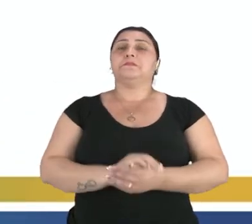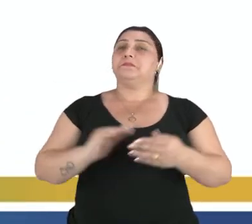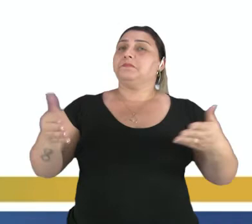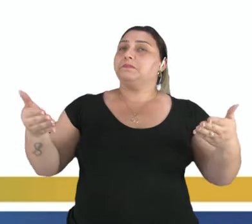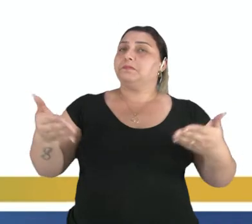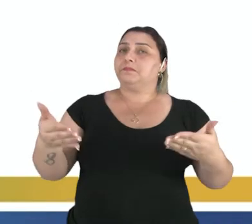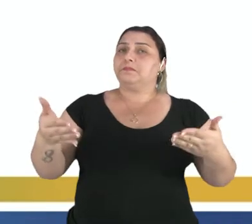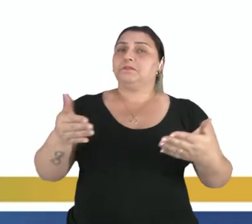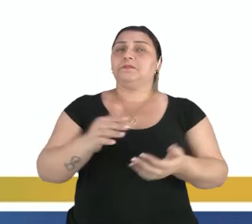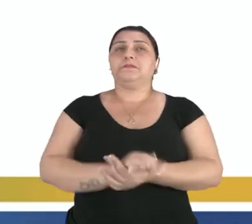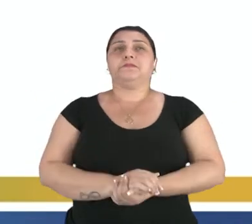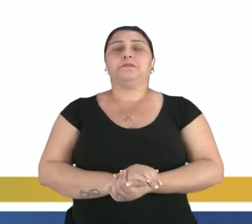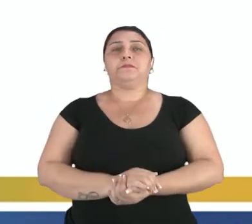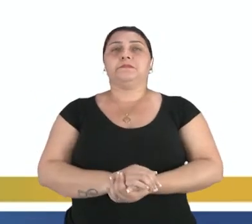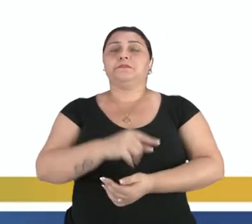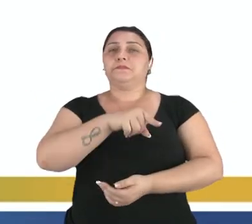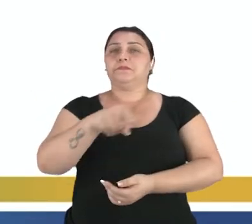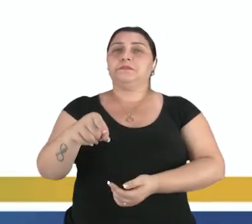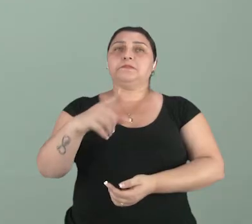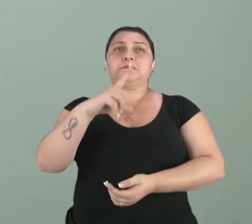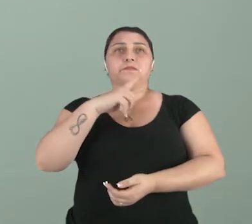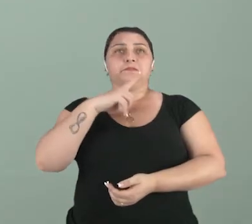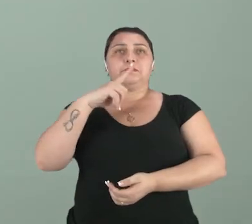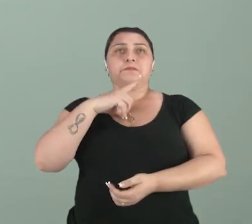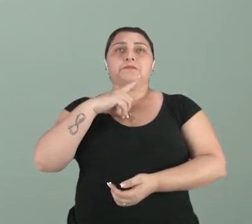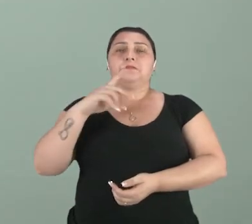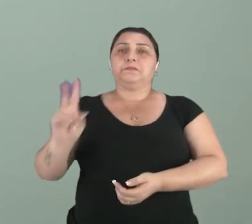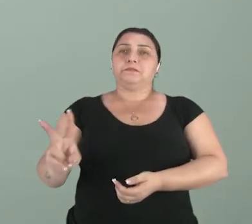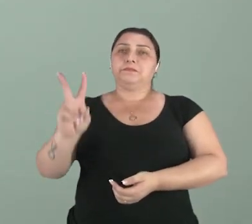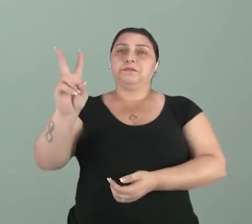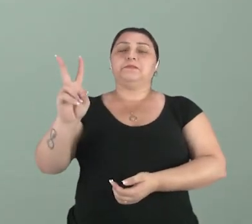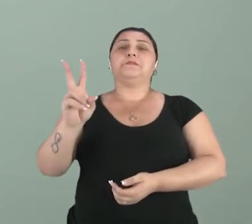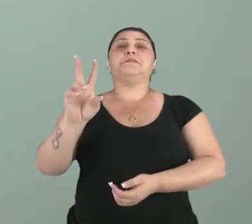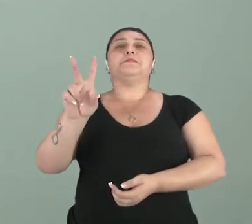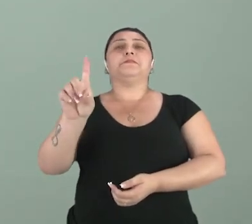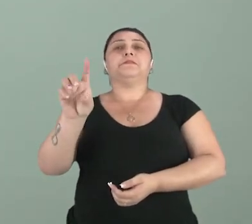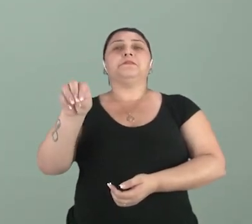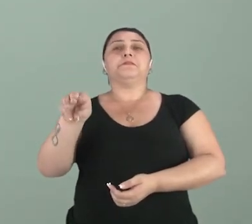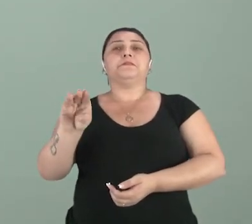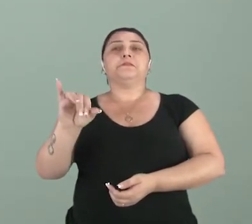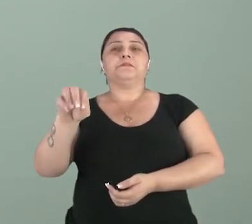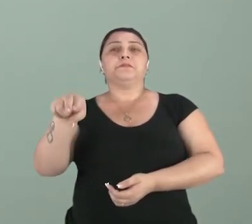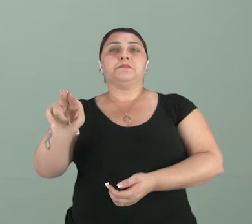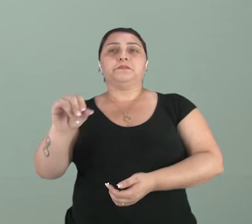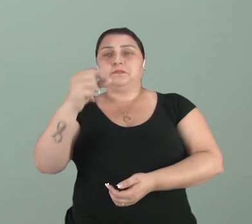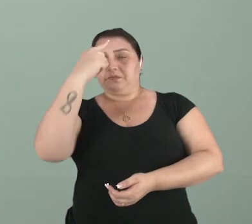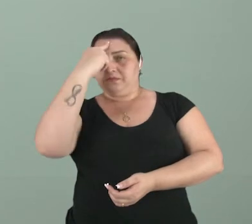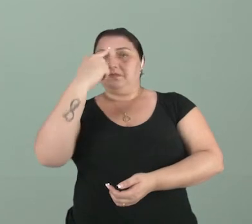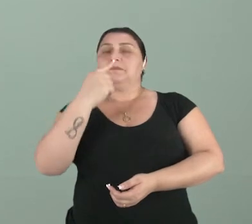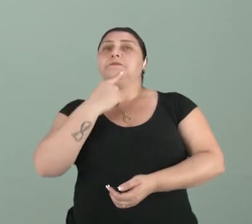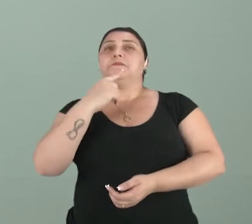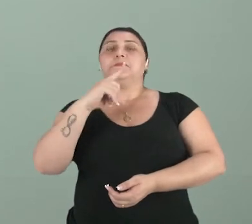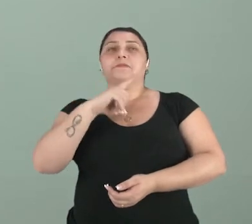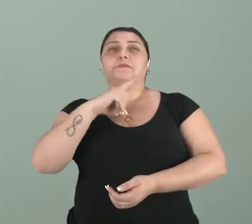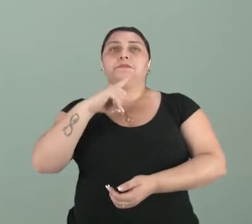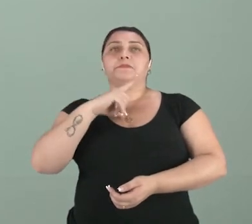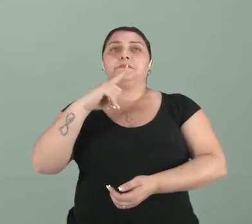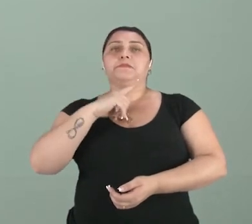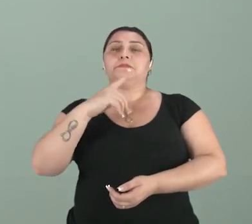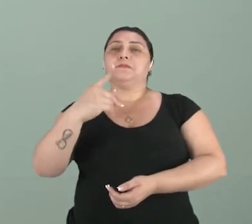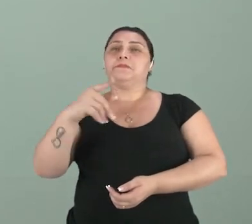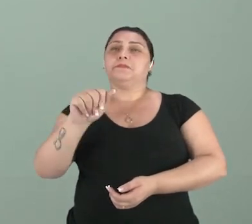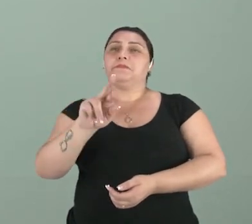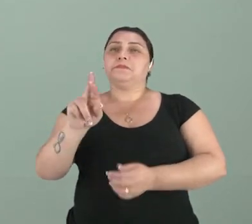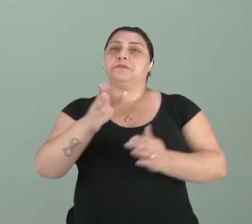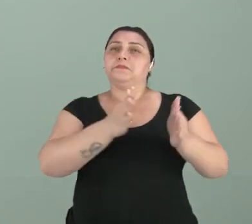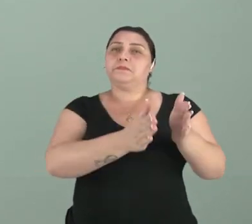Agora, pessoal, vocês obtendo os valores do domínio e da imagem, nós temos aí os